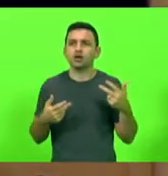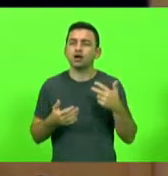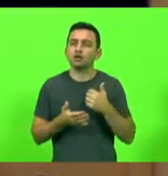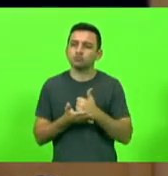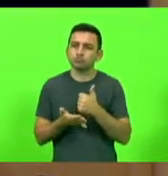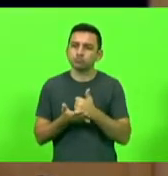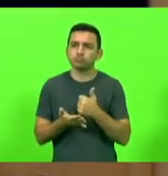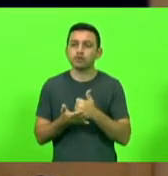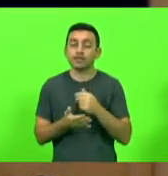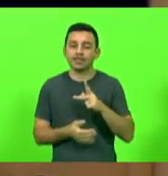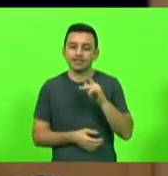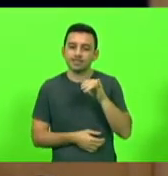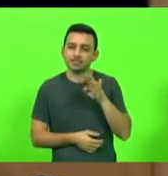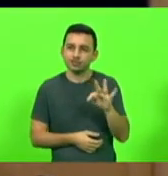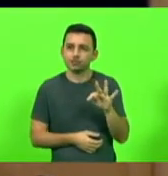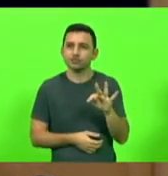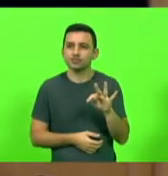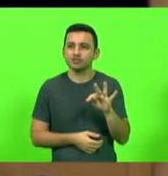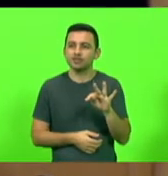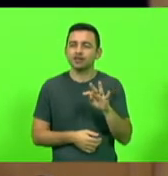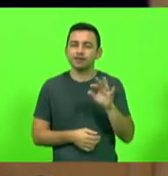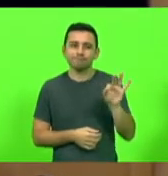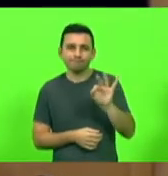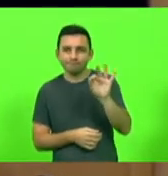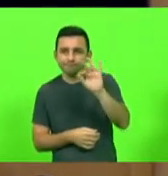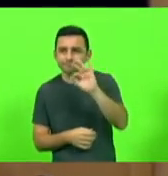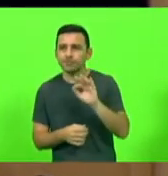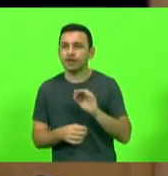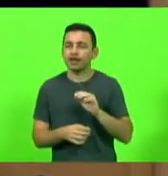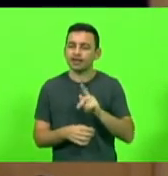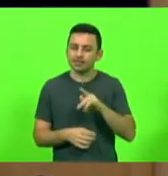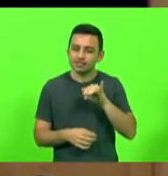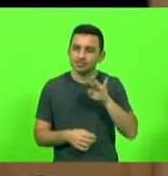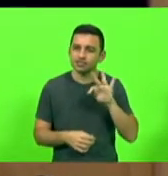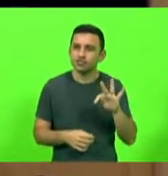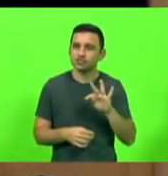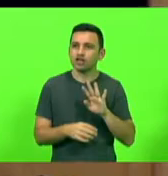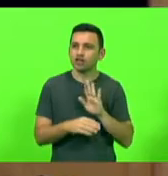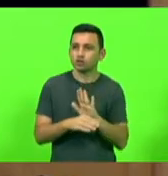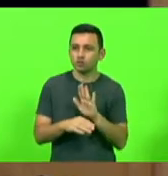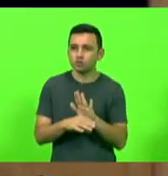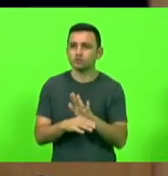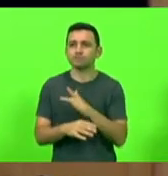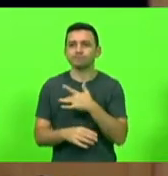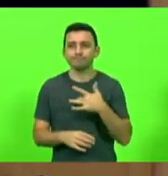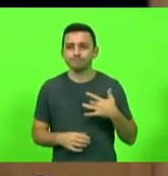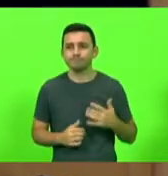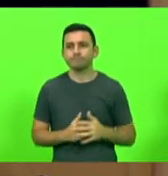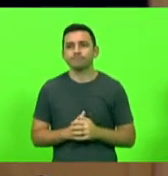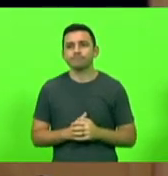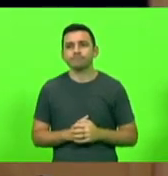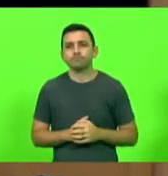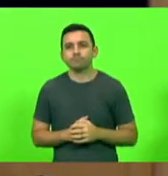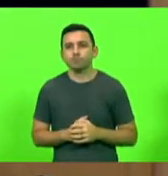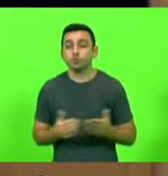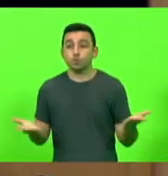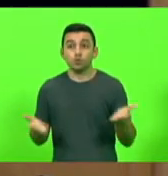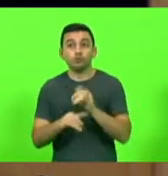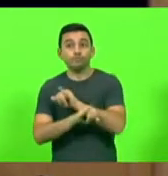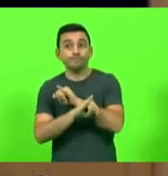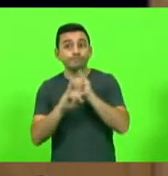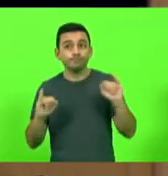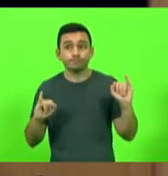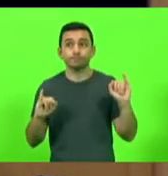kit aí, forrageira, kit apicultura, kit solo saudável. O anúncio hoje lá na,